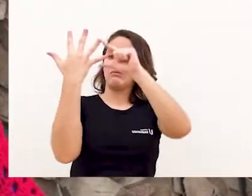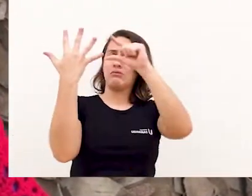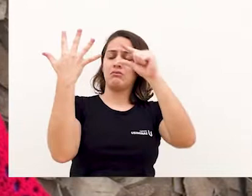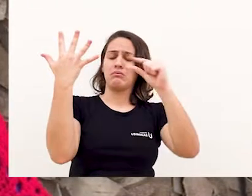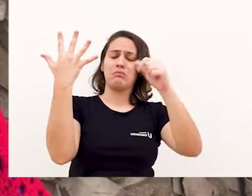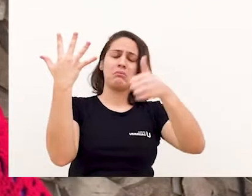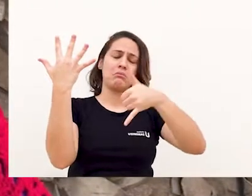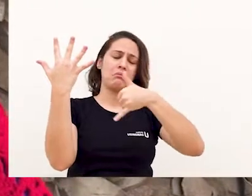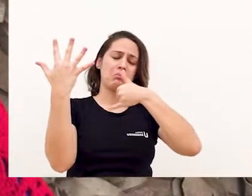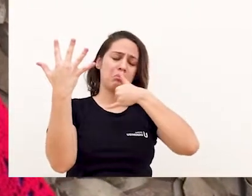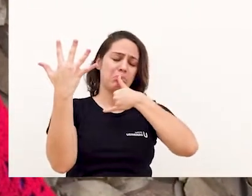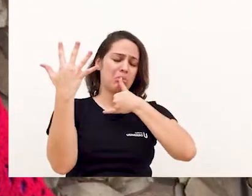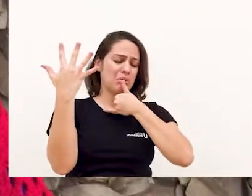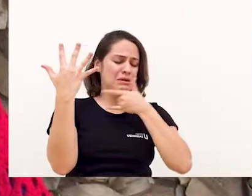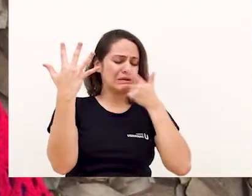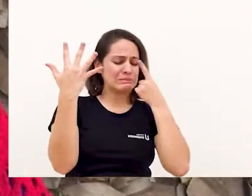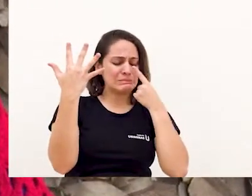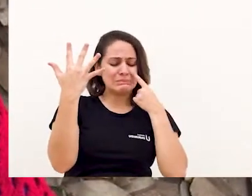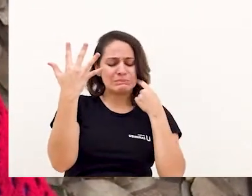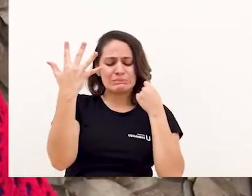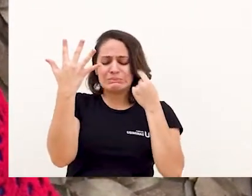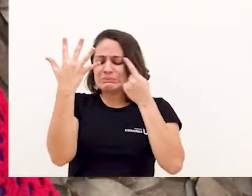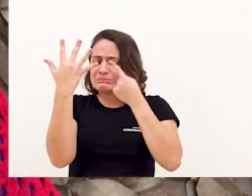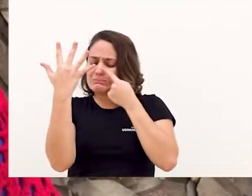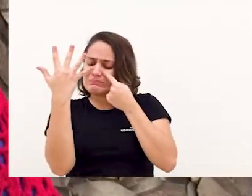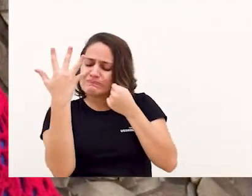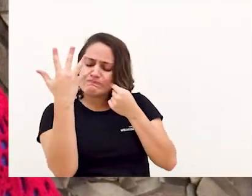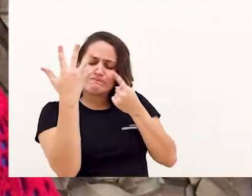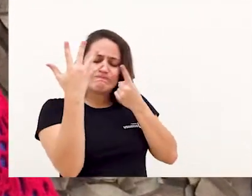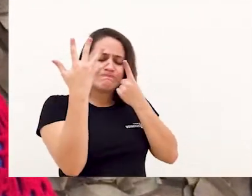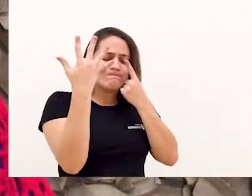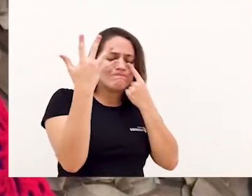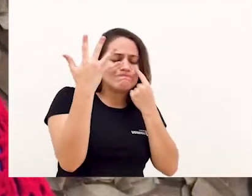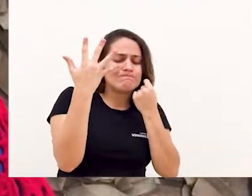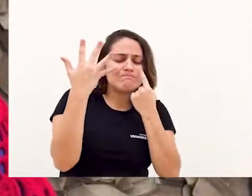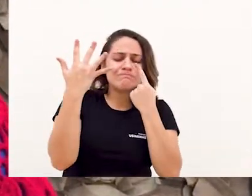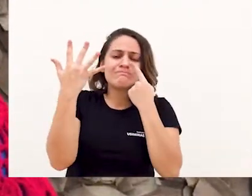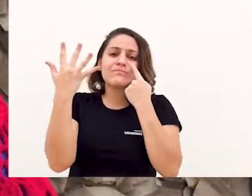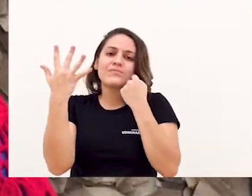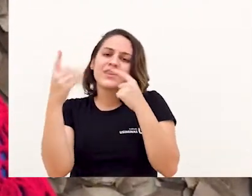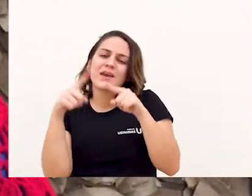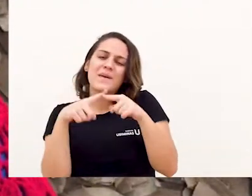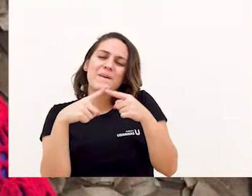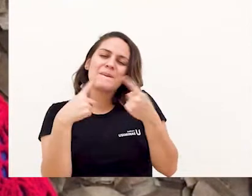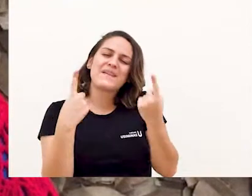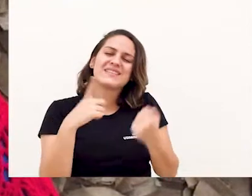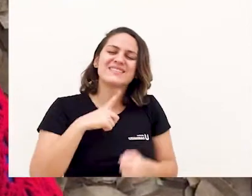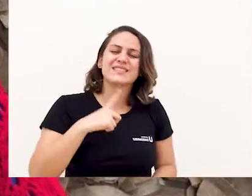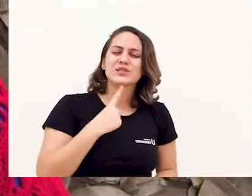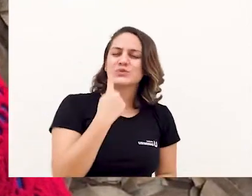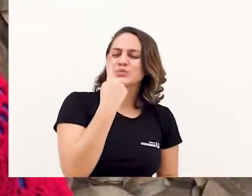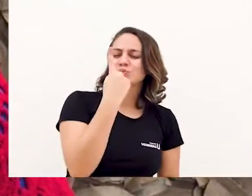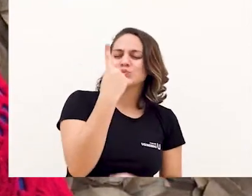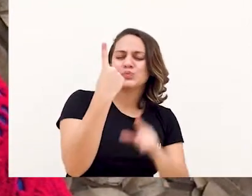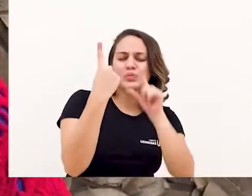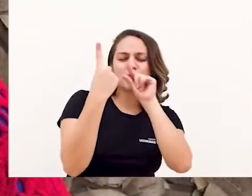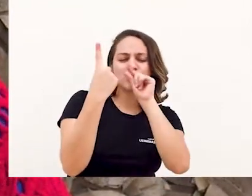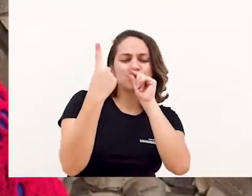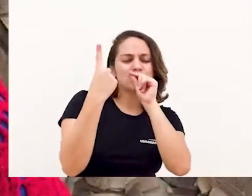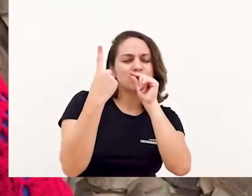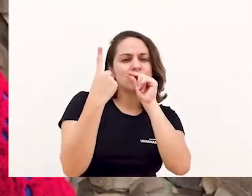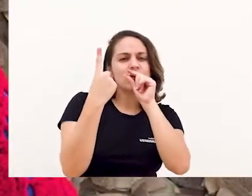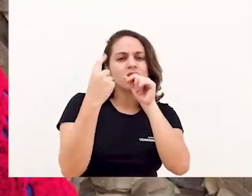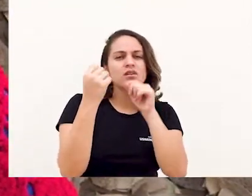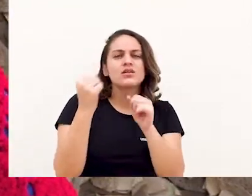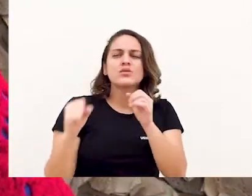gotas que se misturavam com as suas lágrimas. Ainda bem que o olhar de pássaro enxerga a tristeza